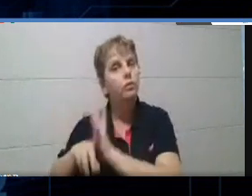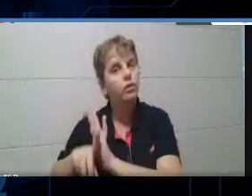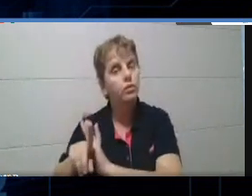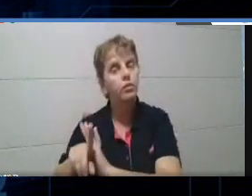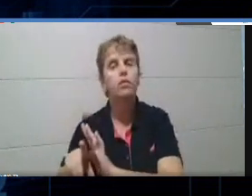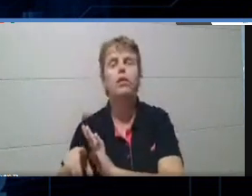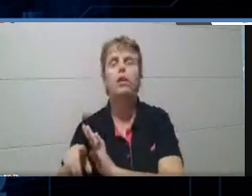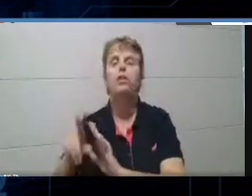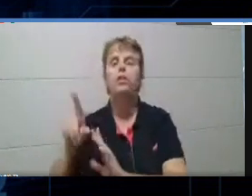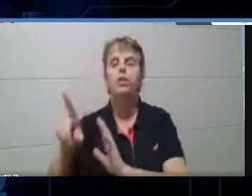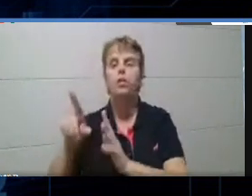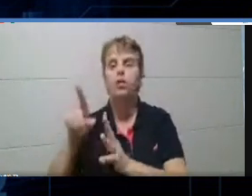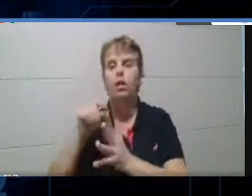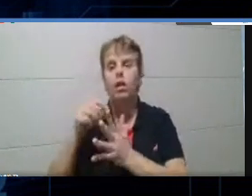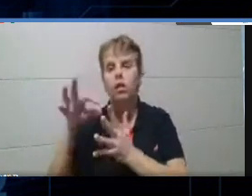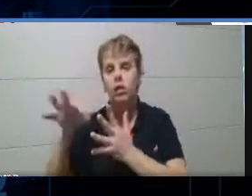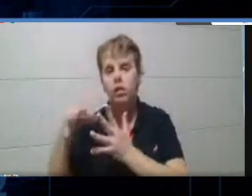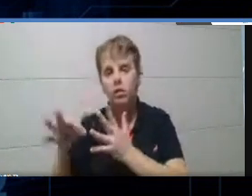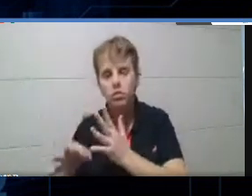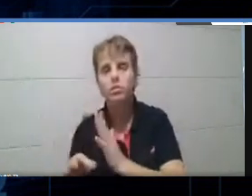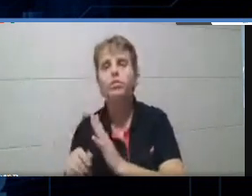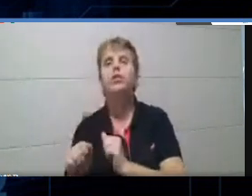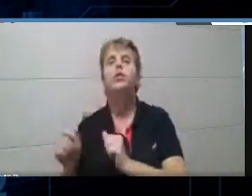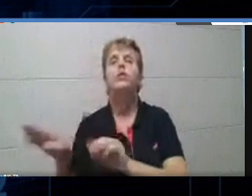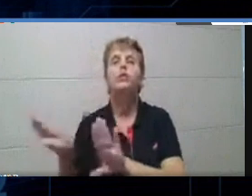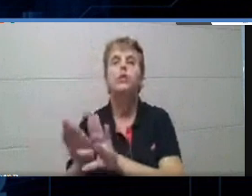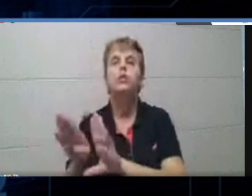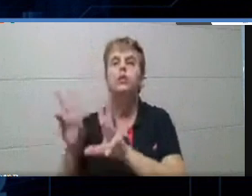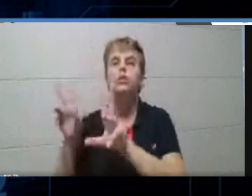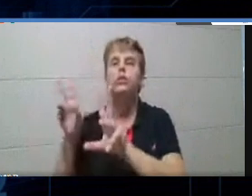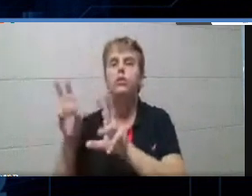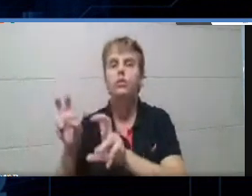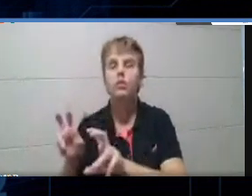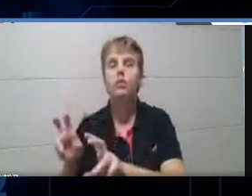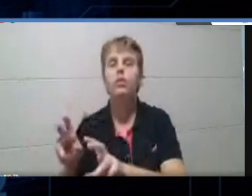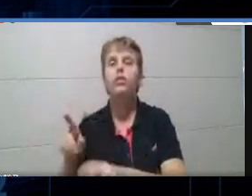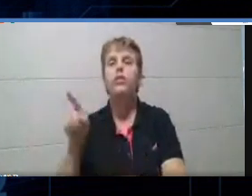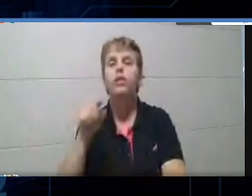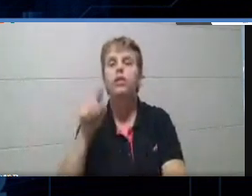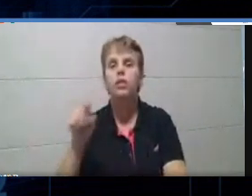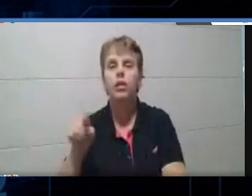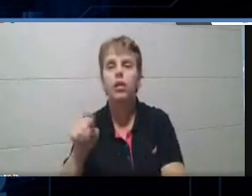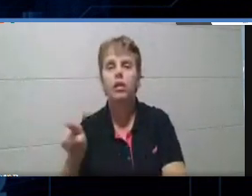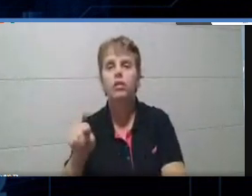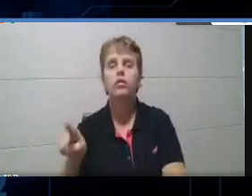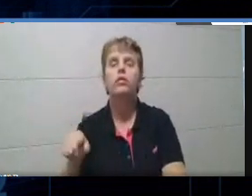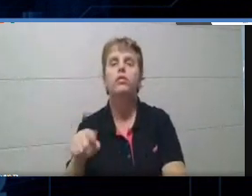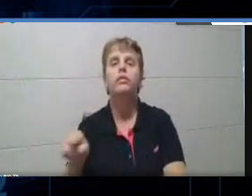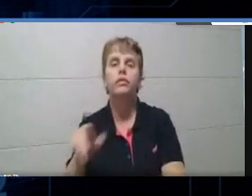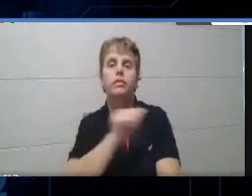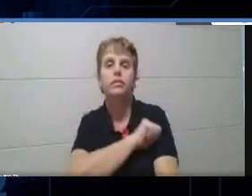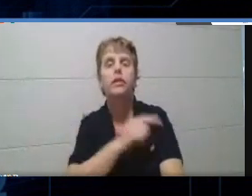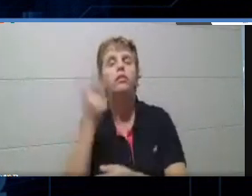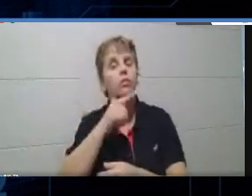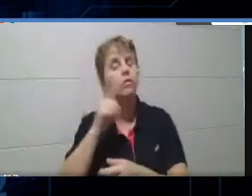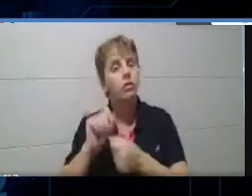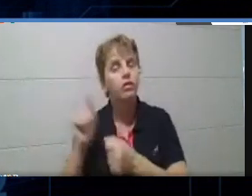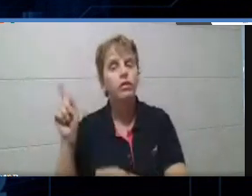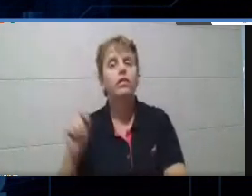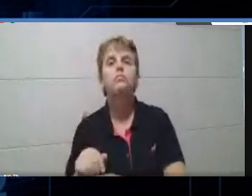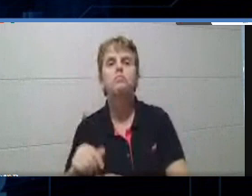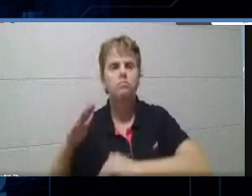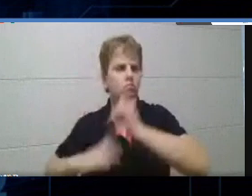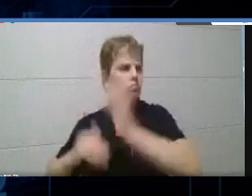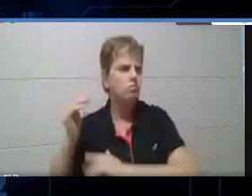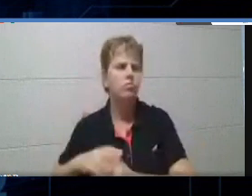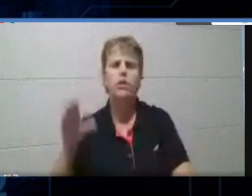escolha, tem checkbox, que é para ele estar assinalando as opções. Isso aqui é bem prático